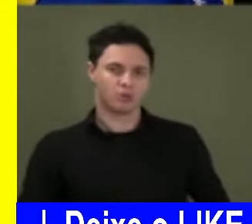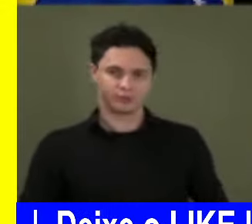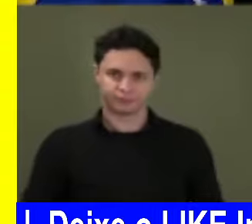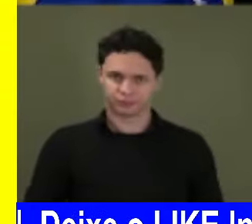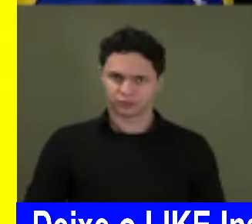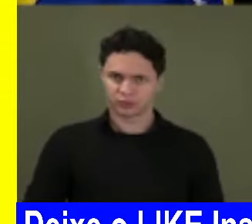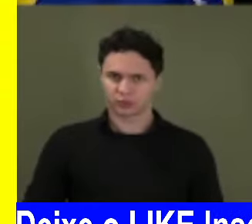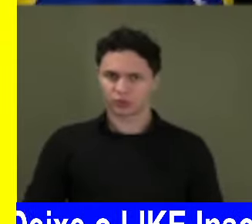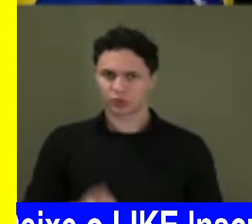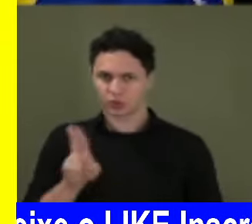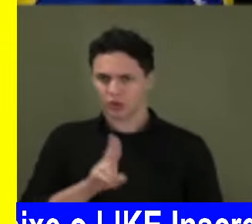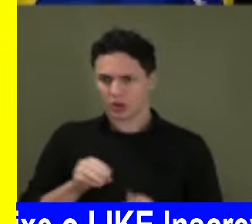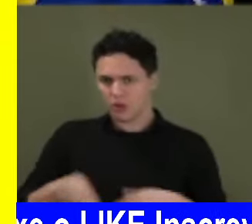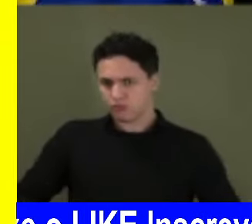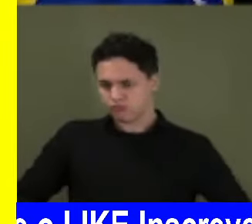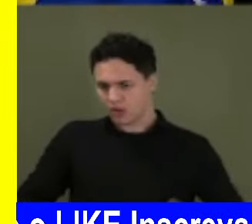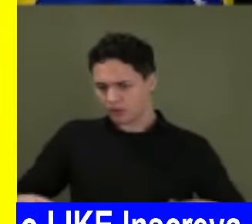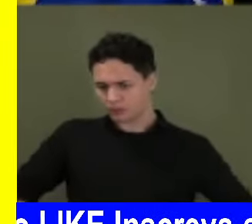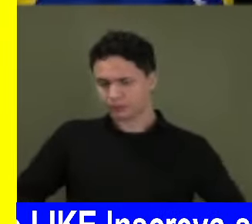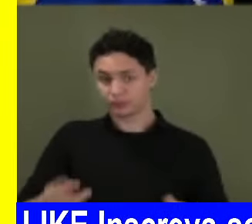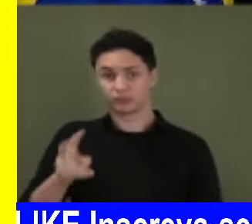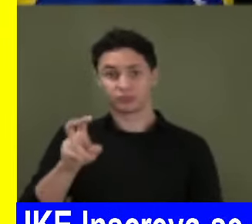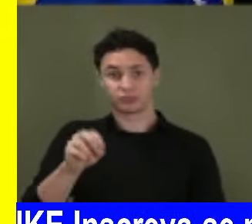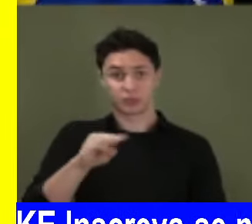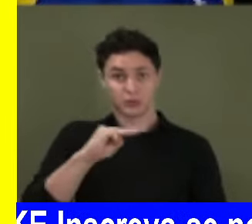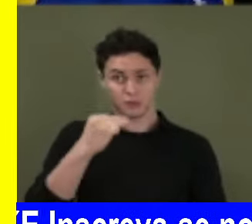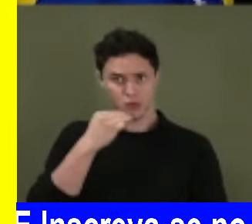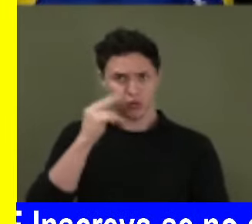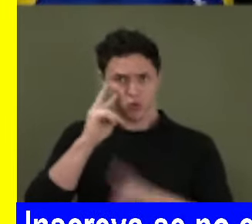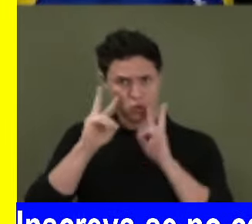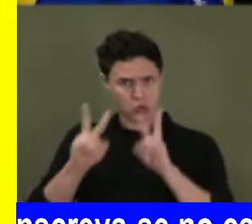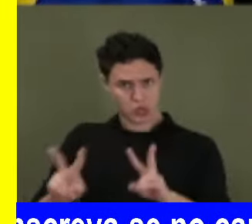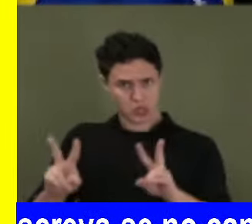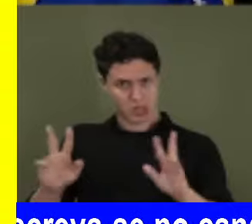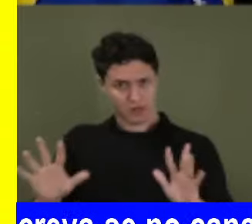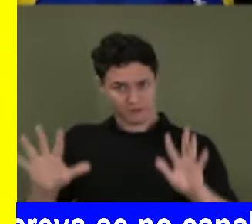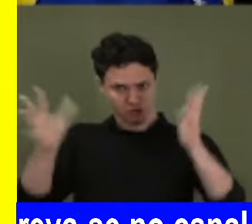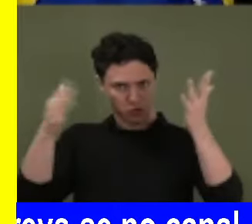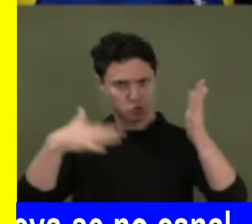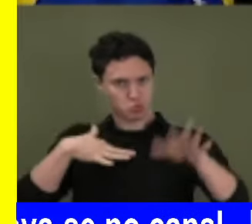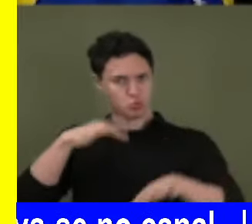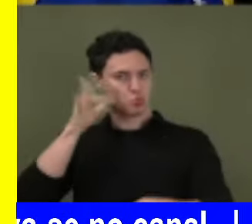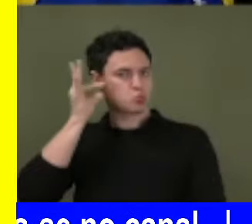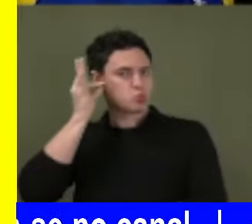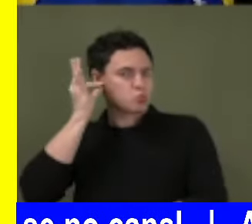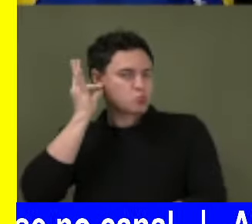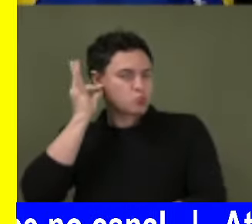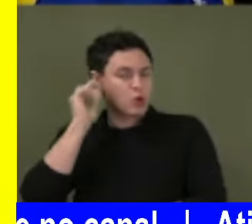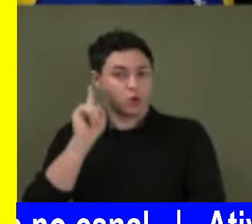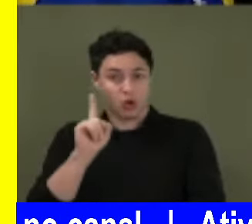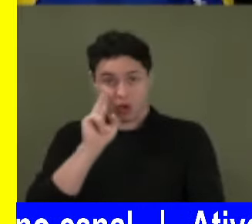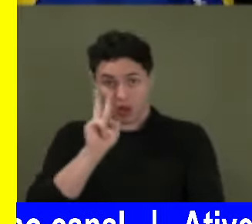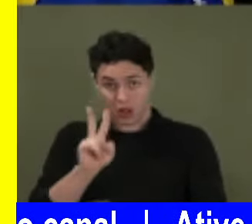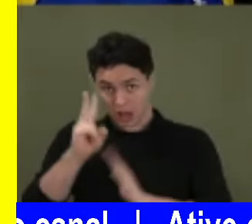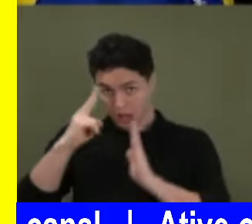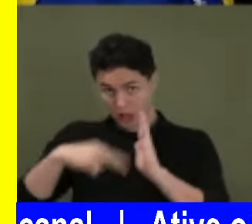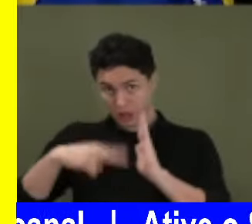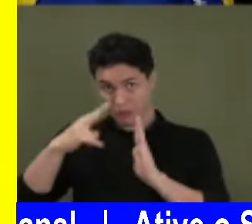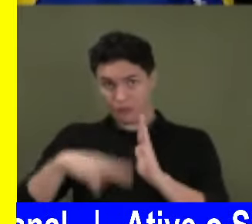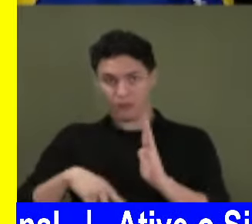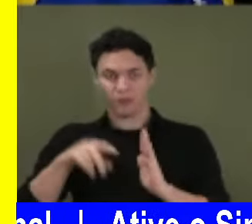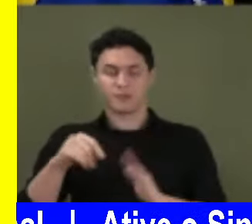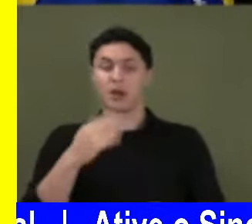50 milhões de reais. Aí, gente, eu comecei a olhar o evento. É muito chique o evento, viu, gente? Aqui, Deixa eu começar a ler para vocês aqui, ó.